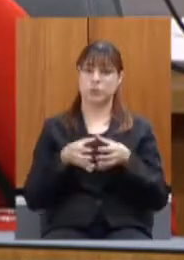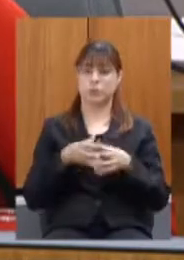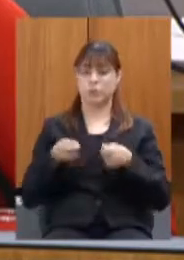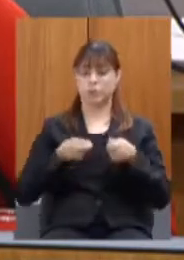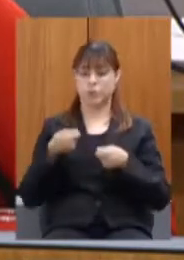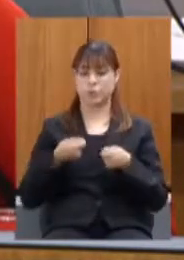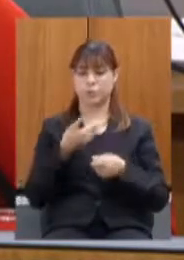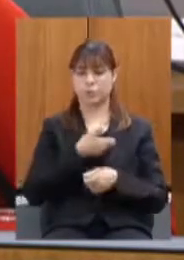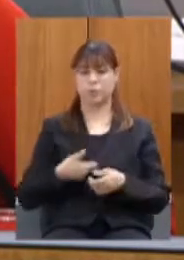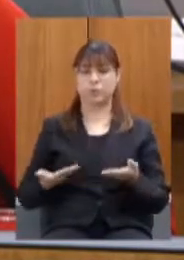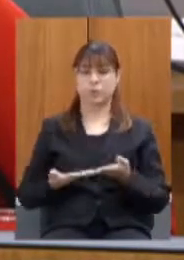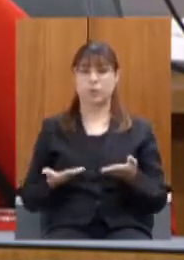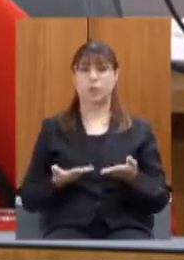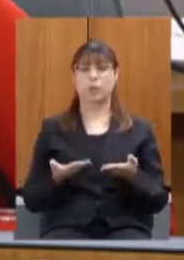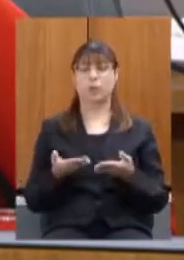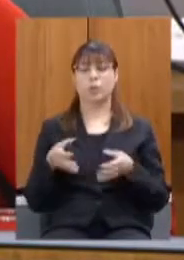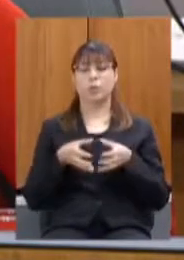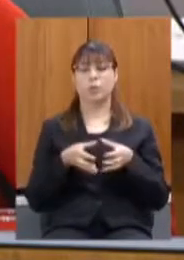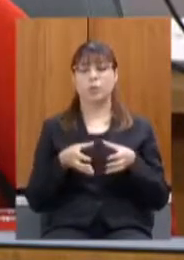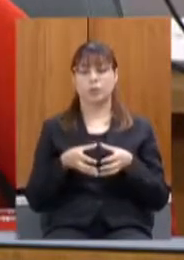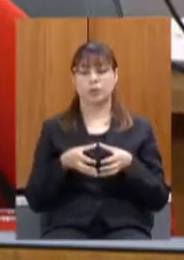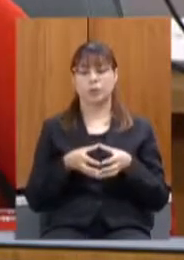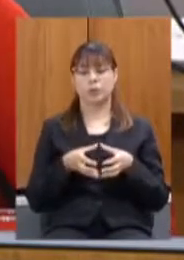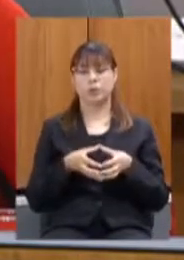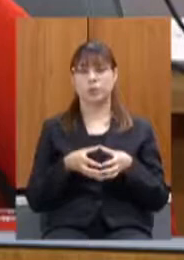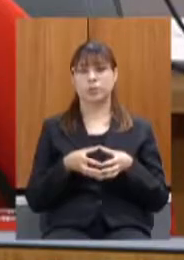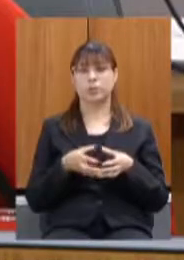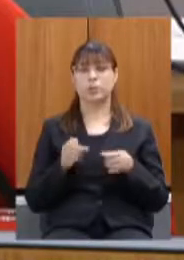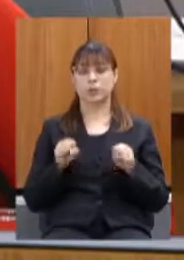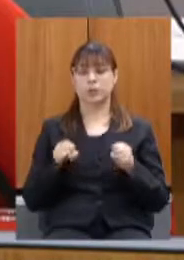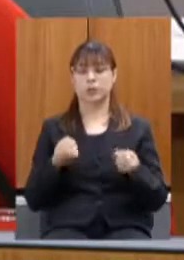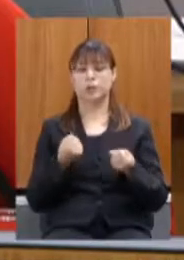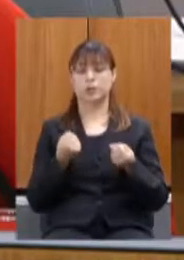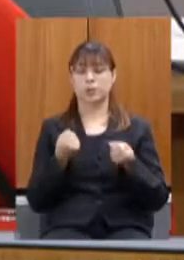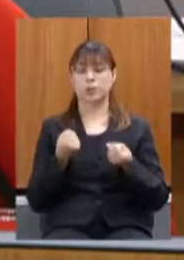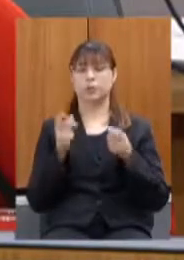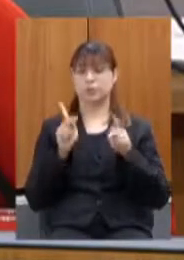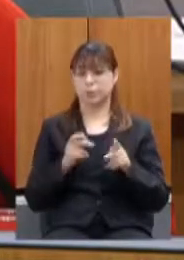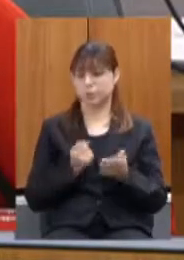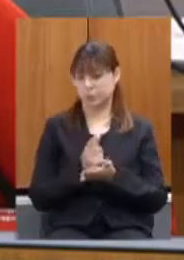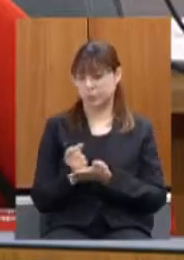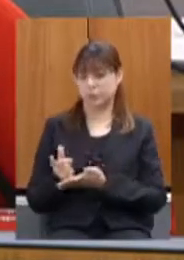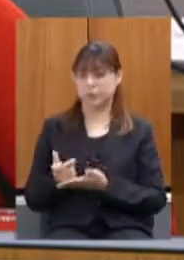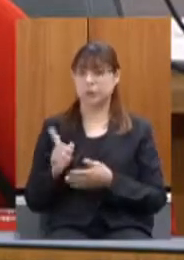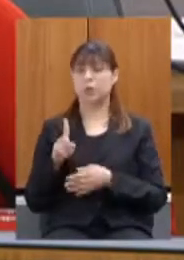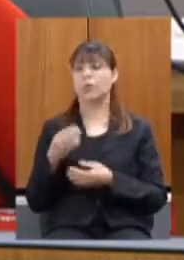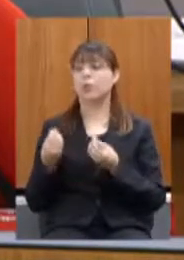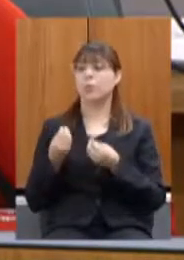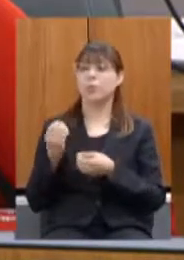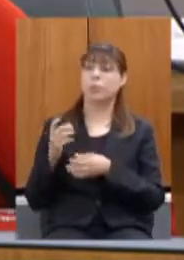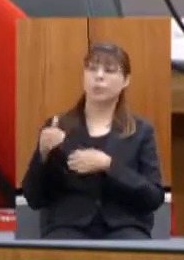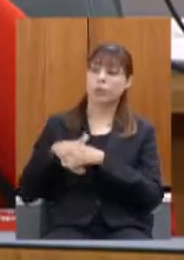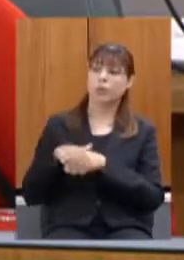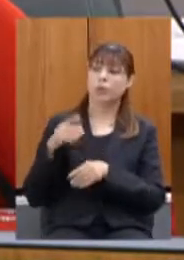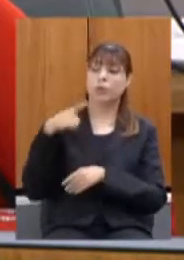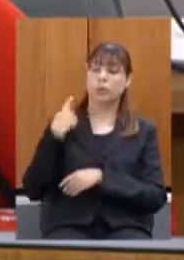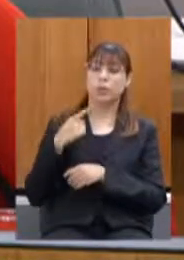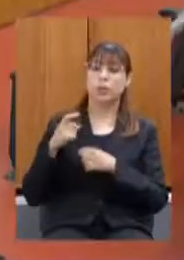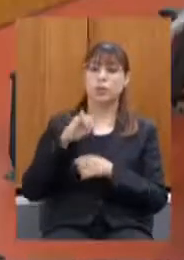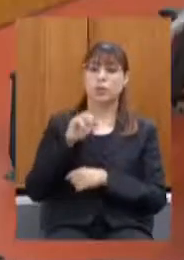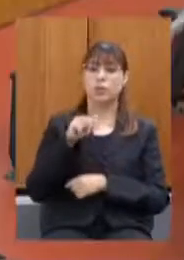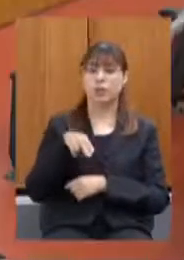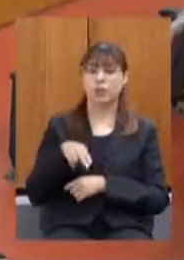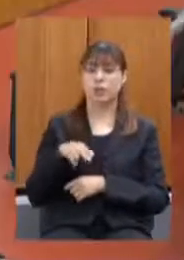agora a comissão de defesa do consumidor como vota o deputado doutor Jean Freire sim senhor